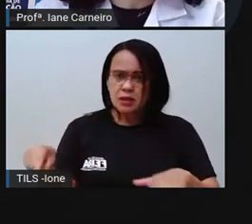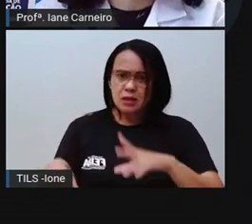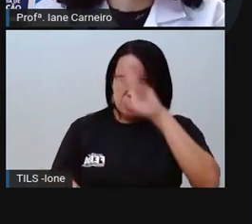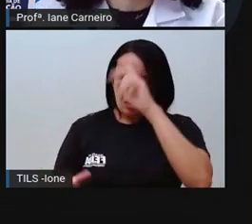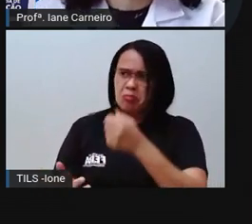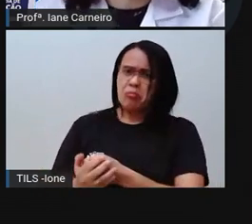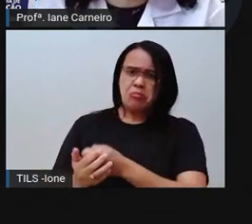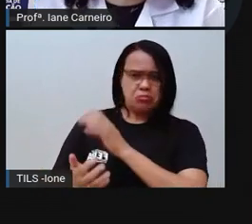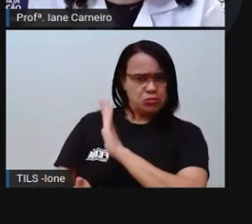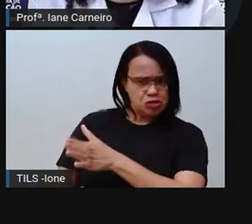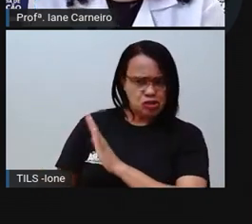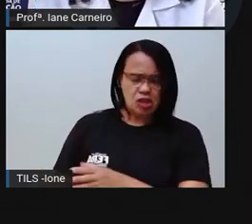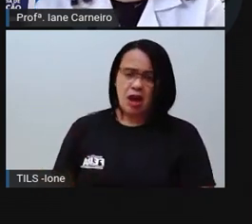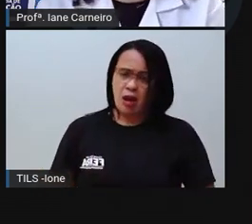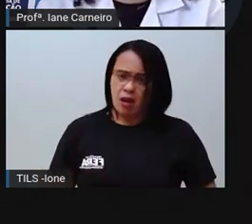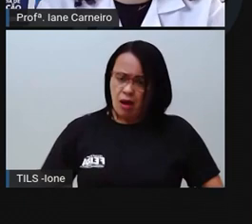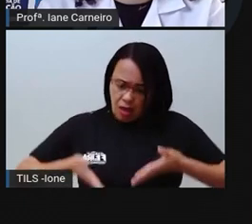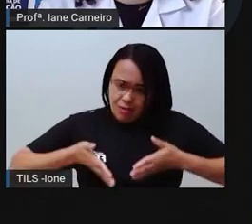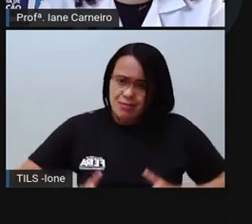quase tudo.